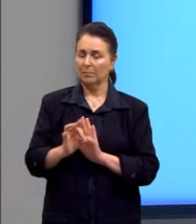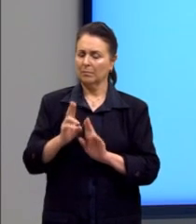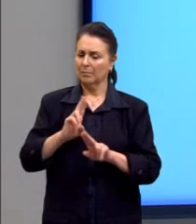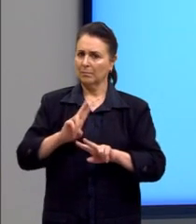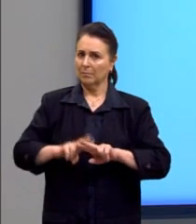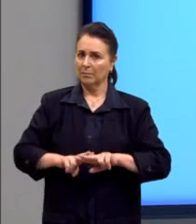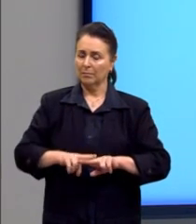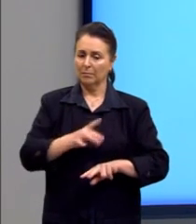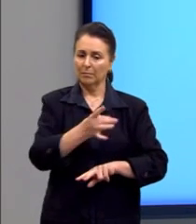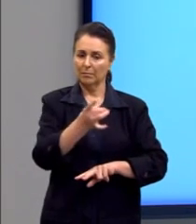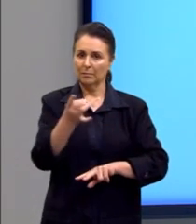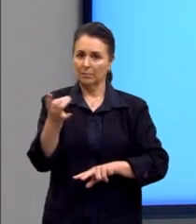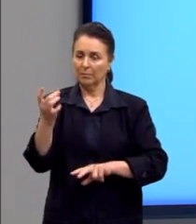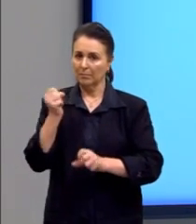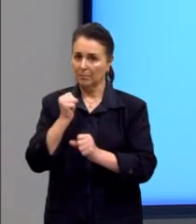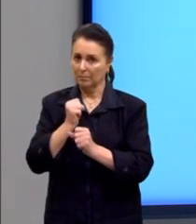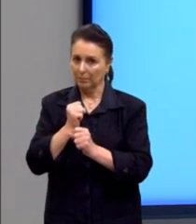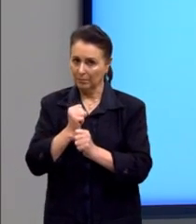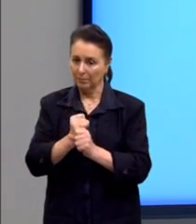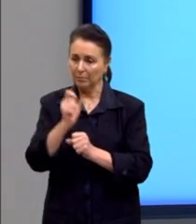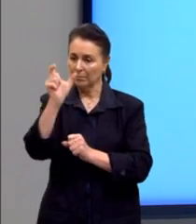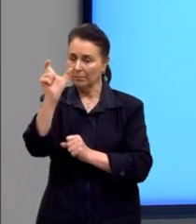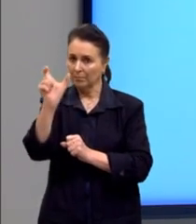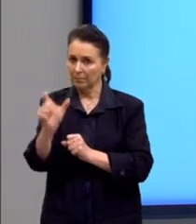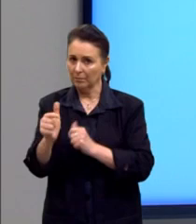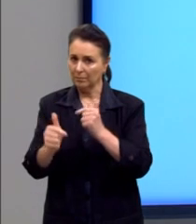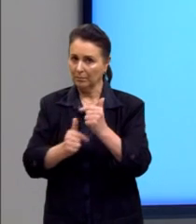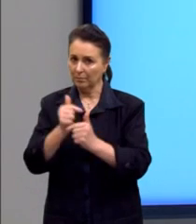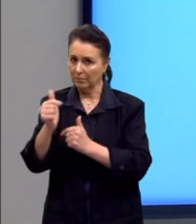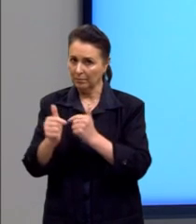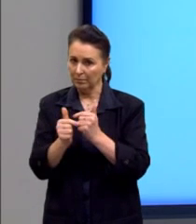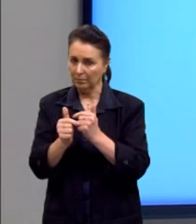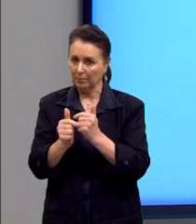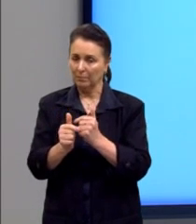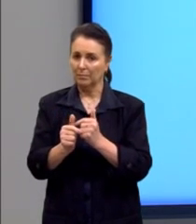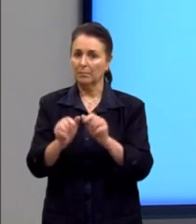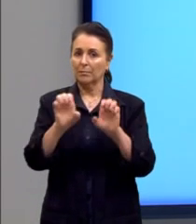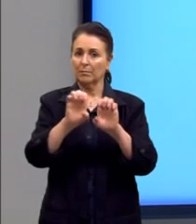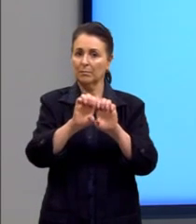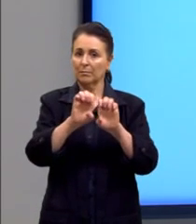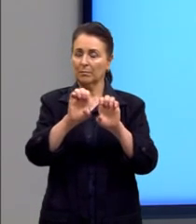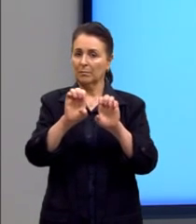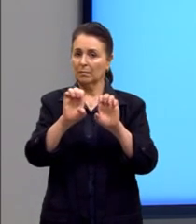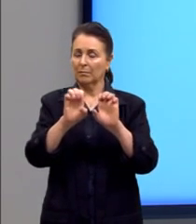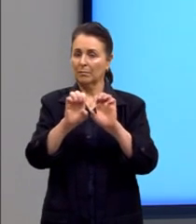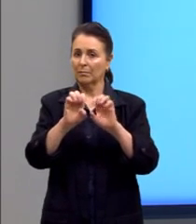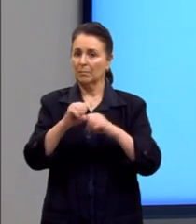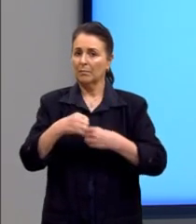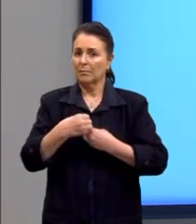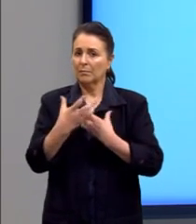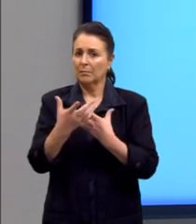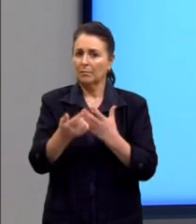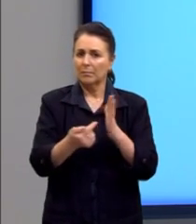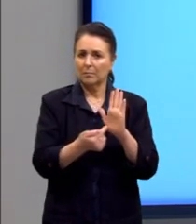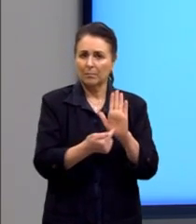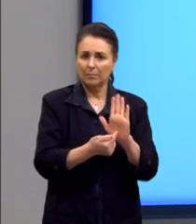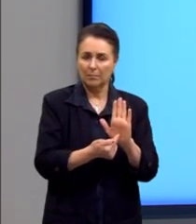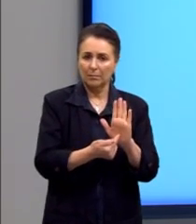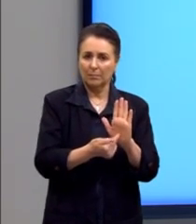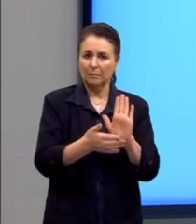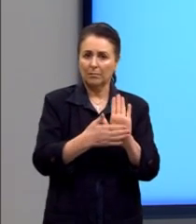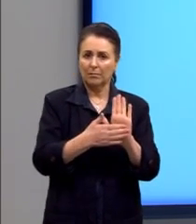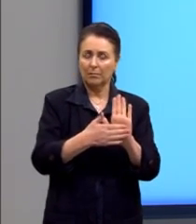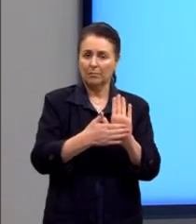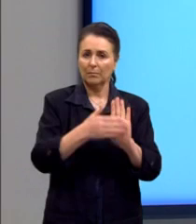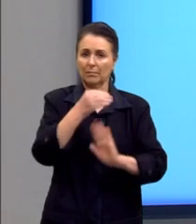cada ano dedicado ao trabalho. A expressão que corresponde à proposta salarial S em